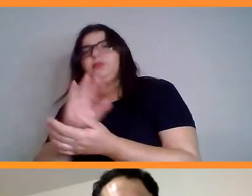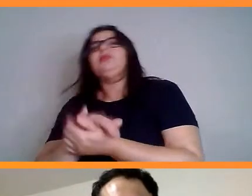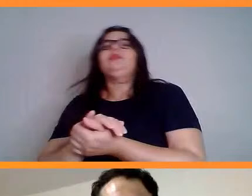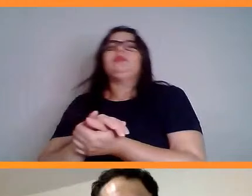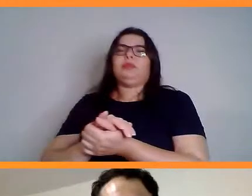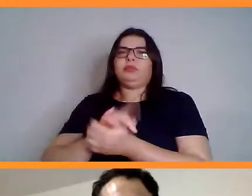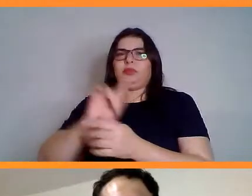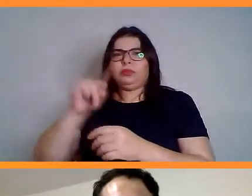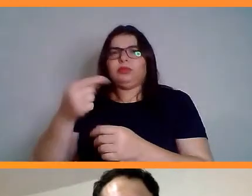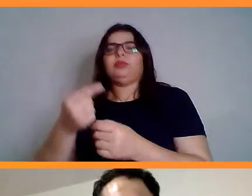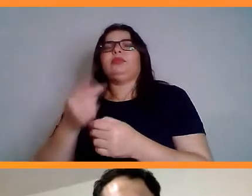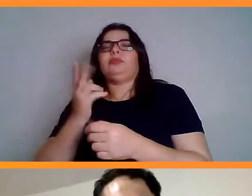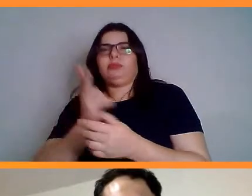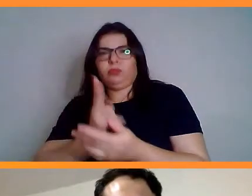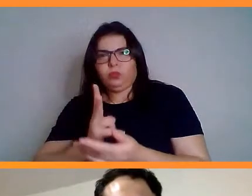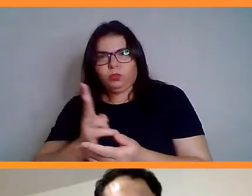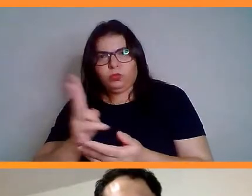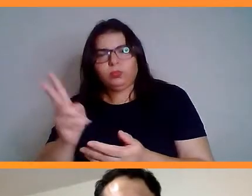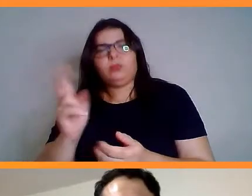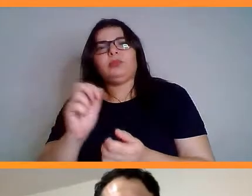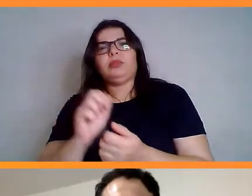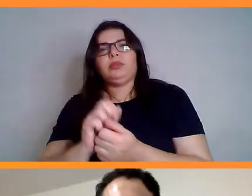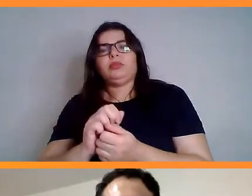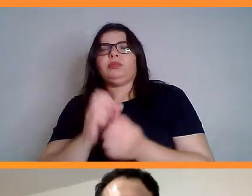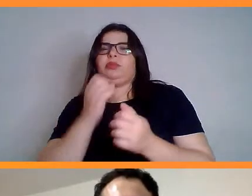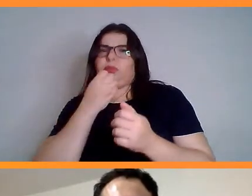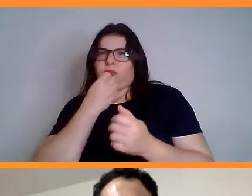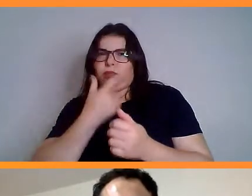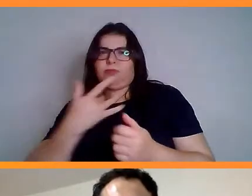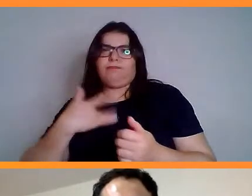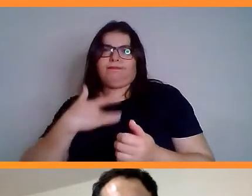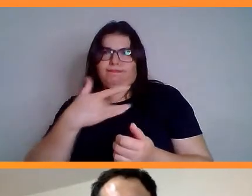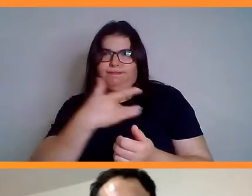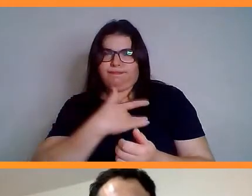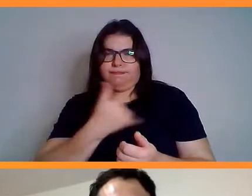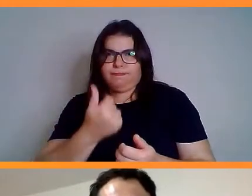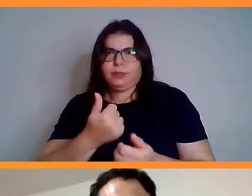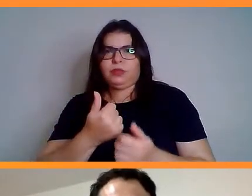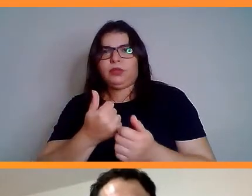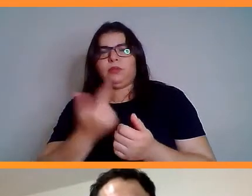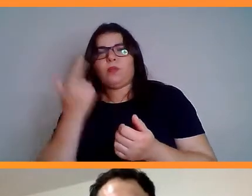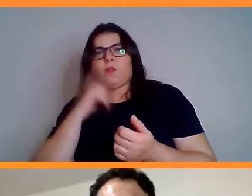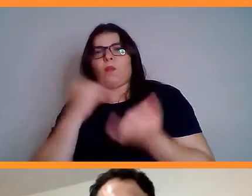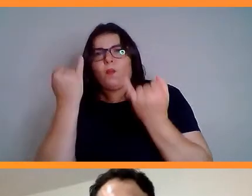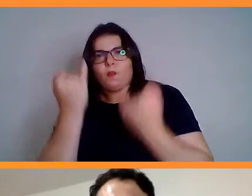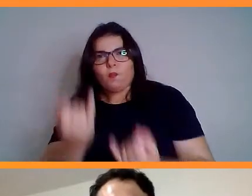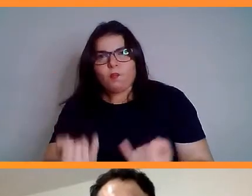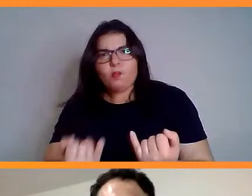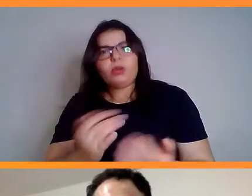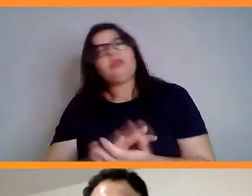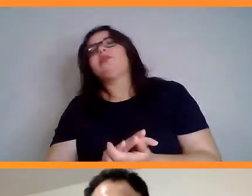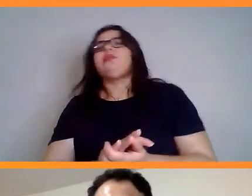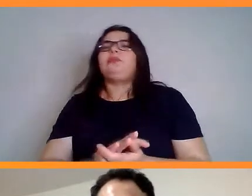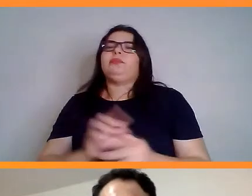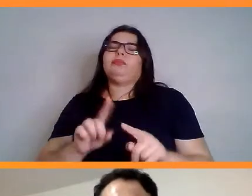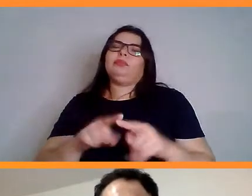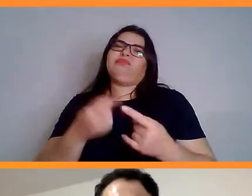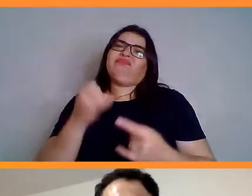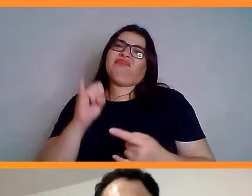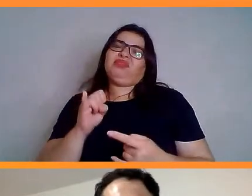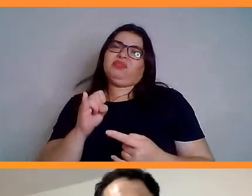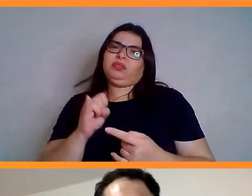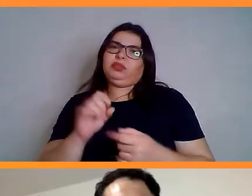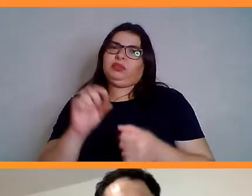em jejum, aí sim, você vai ter um bom resultado. Mas, se você fizer isso sem jejum, também